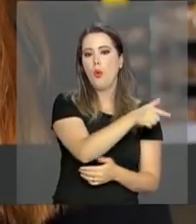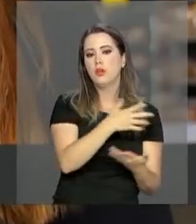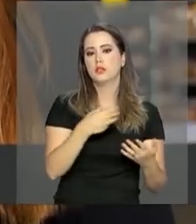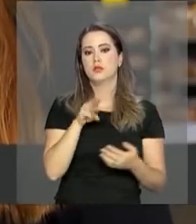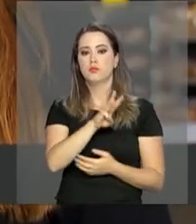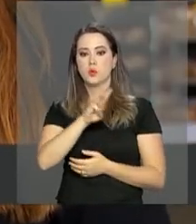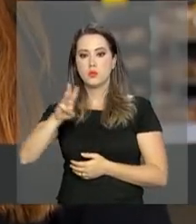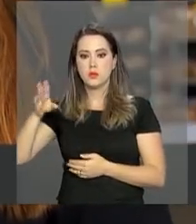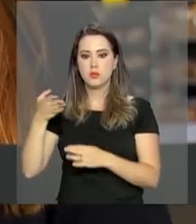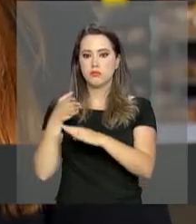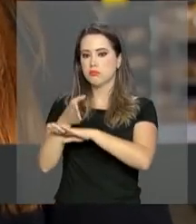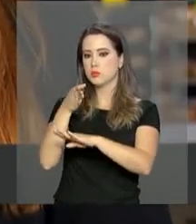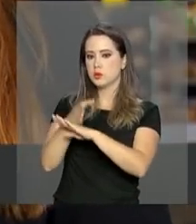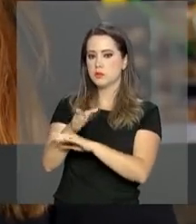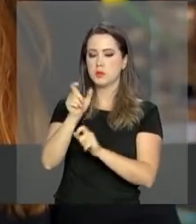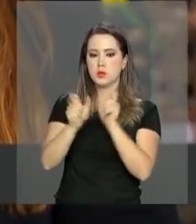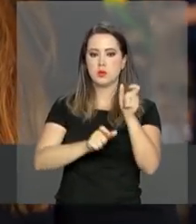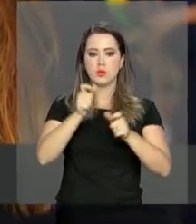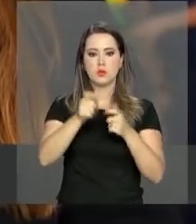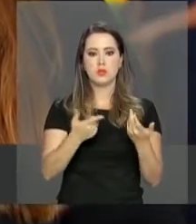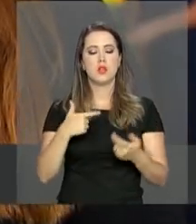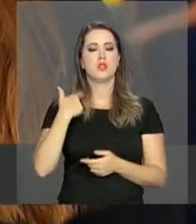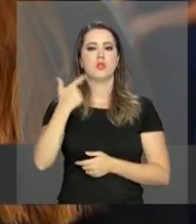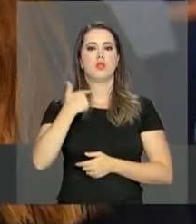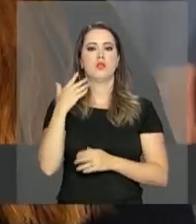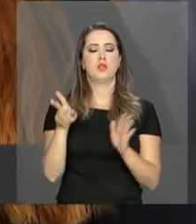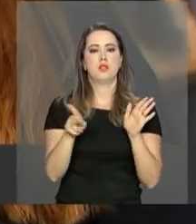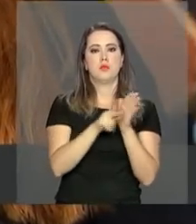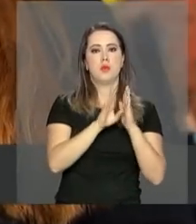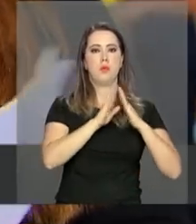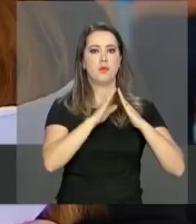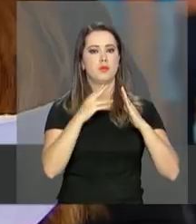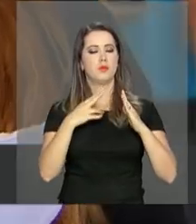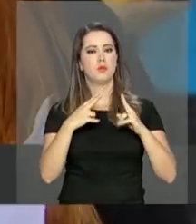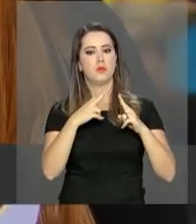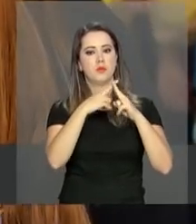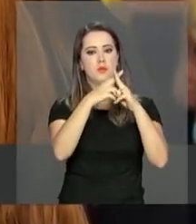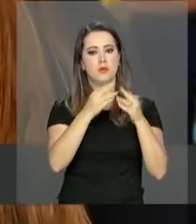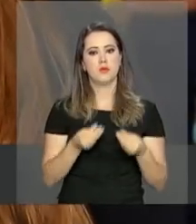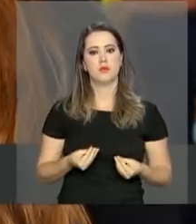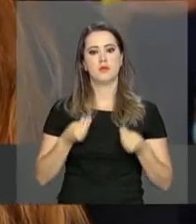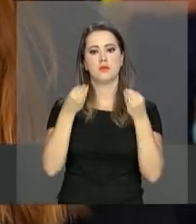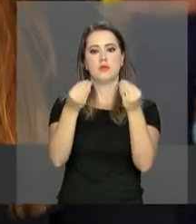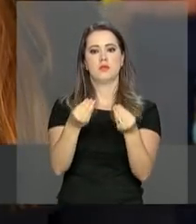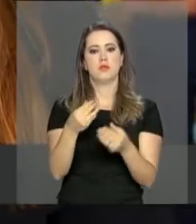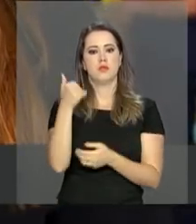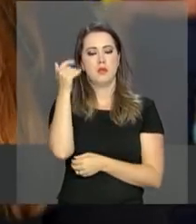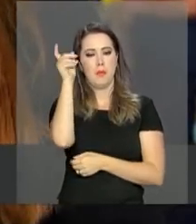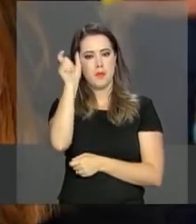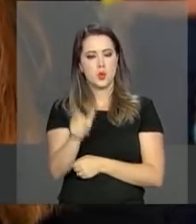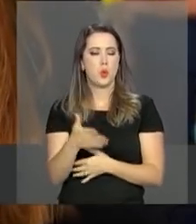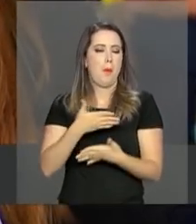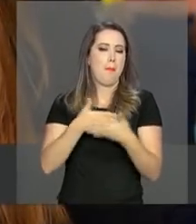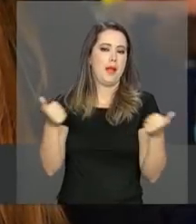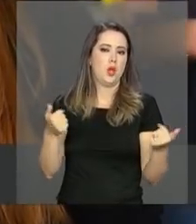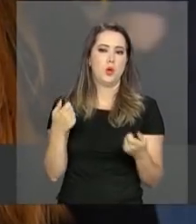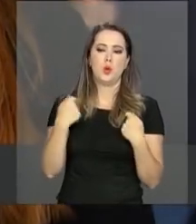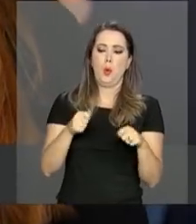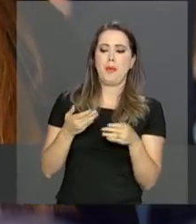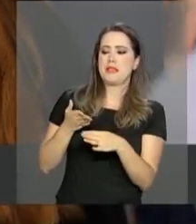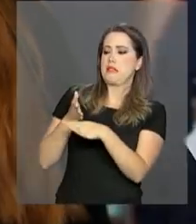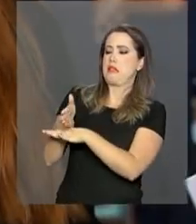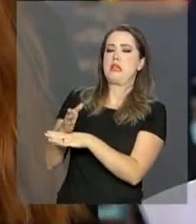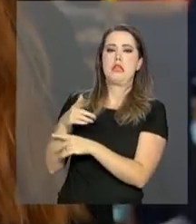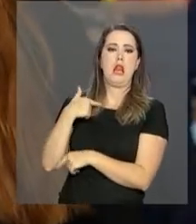democratiza o acesso da população às loterias da Caixa, e dando maior comodidade ao apostador que não mais